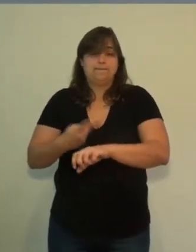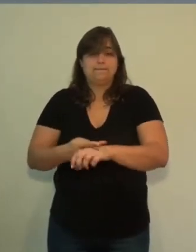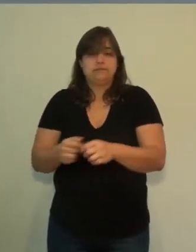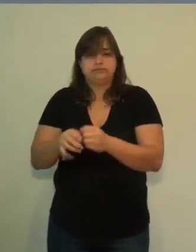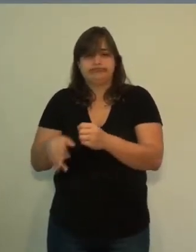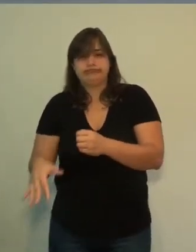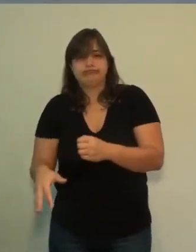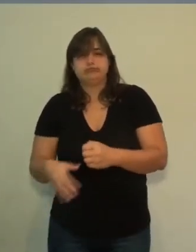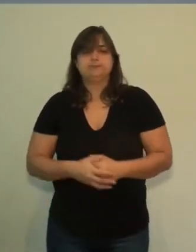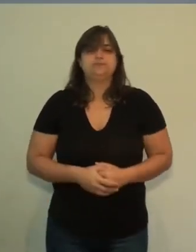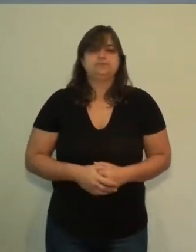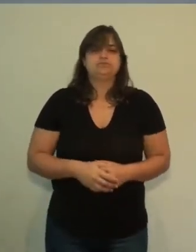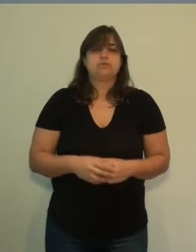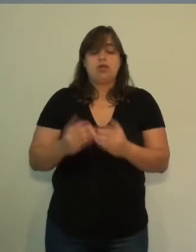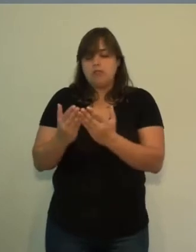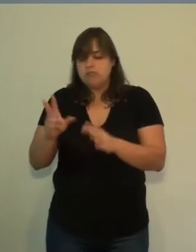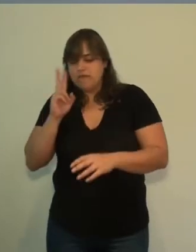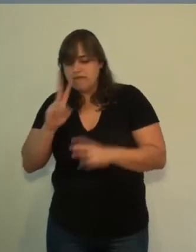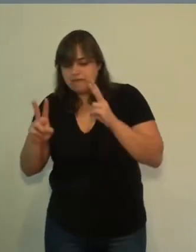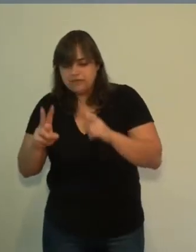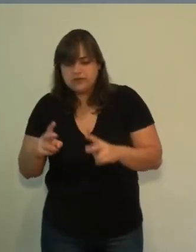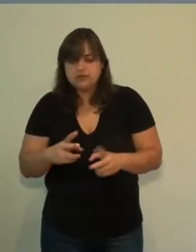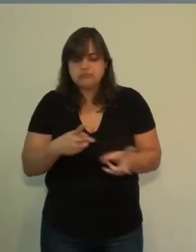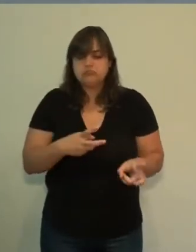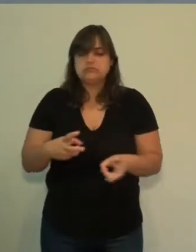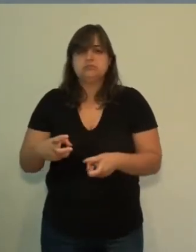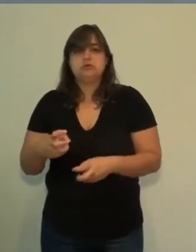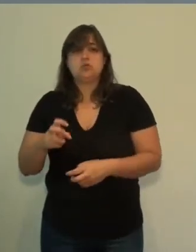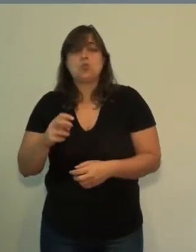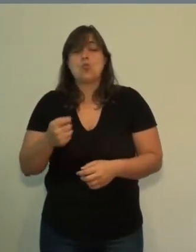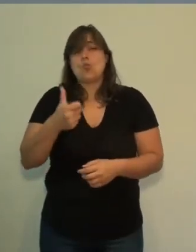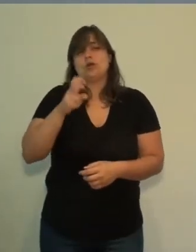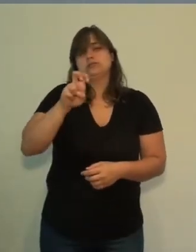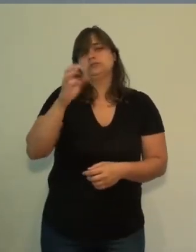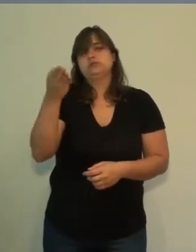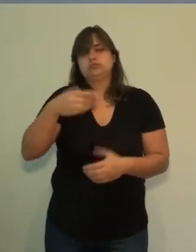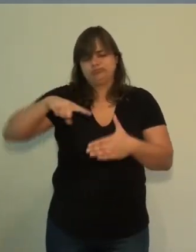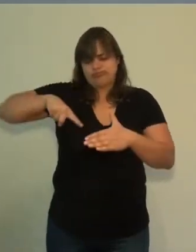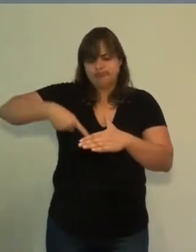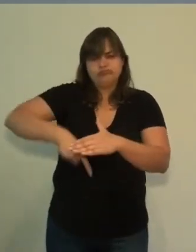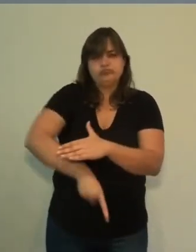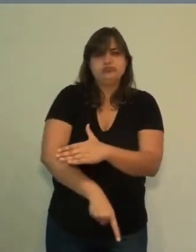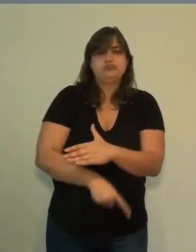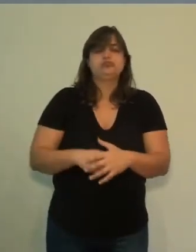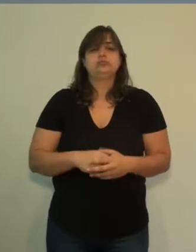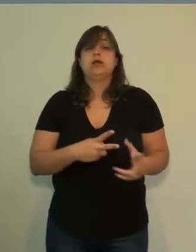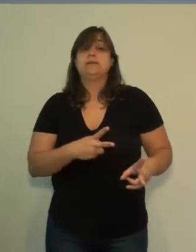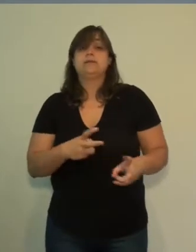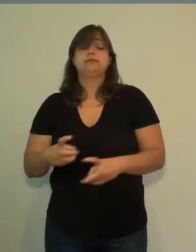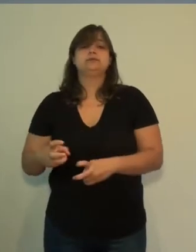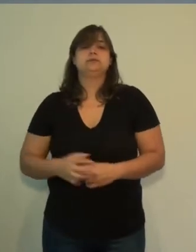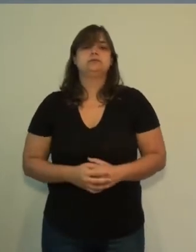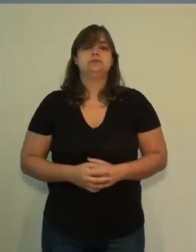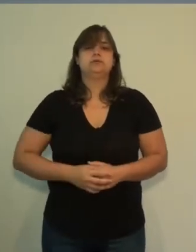a estrutura detectamos isso, as fundações com quase 5 metros e meio de profundidade, detectamos,